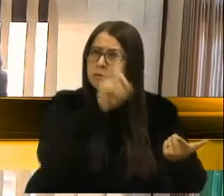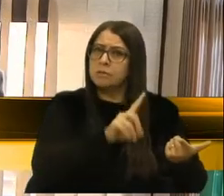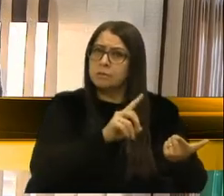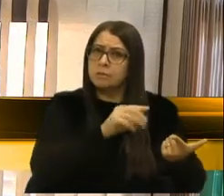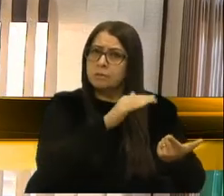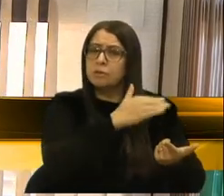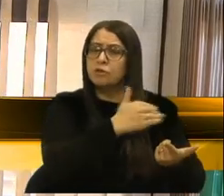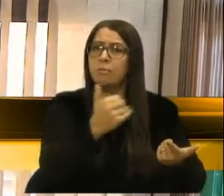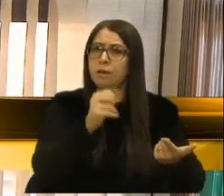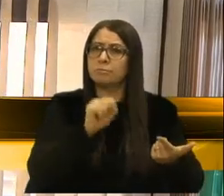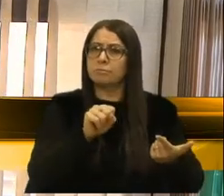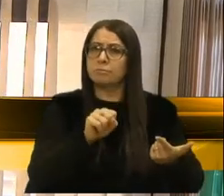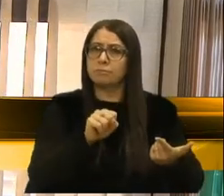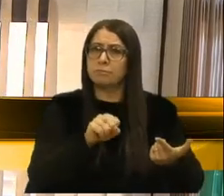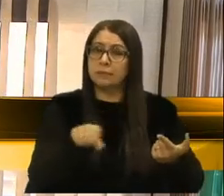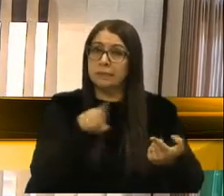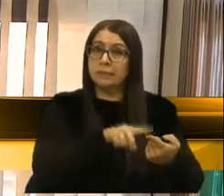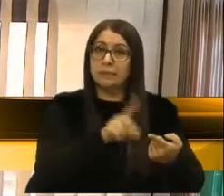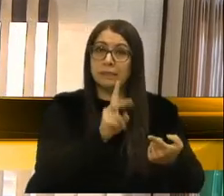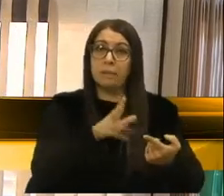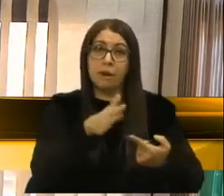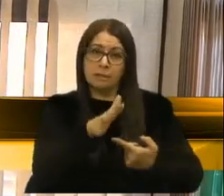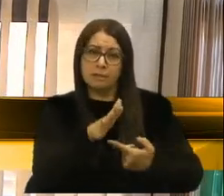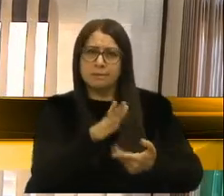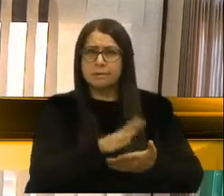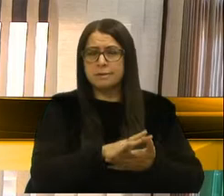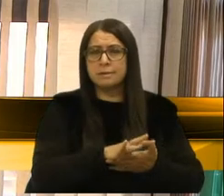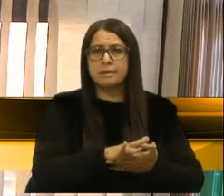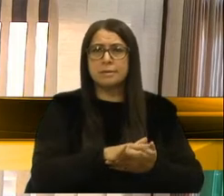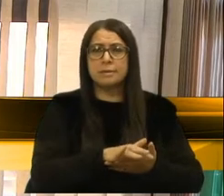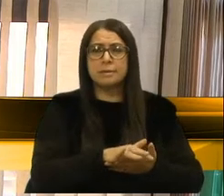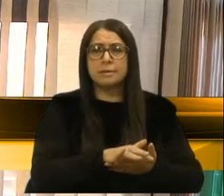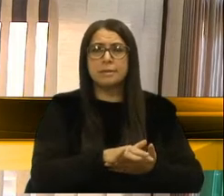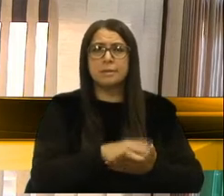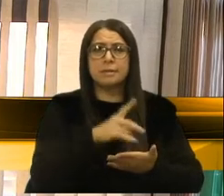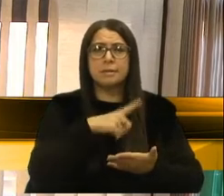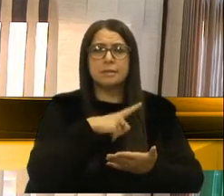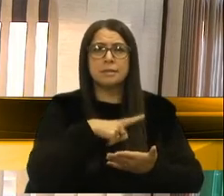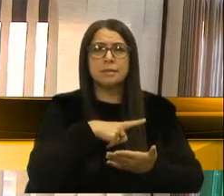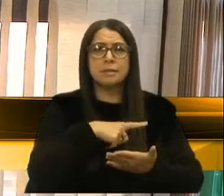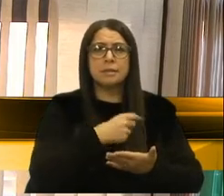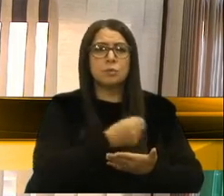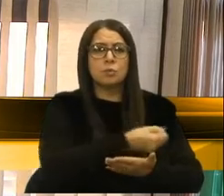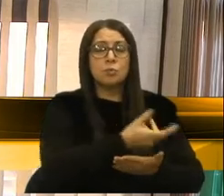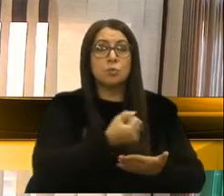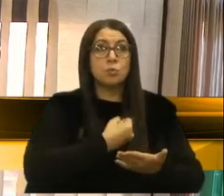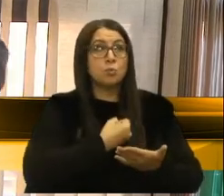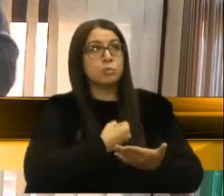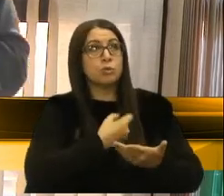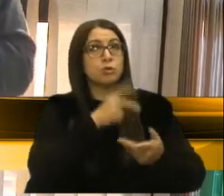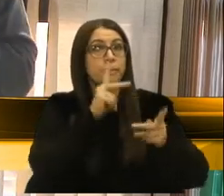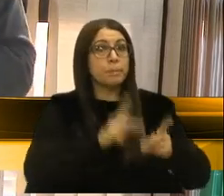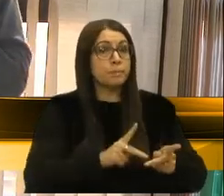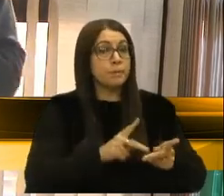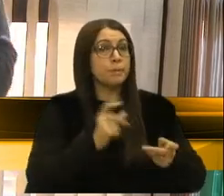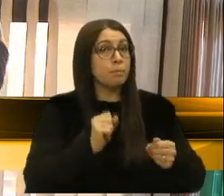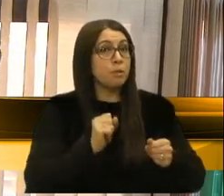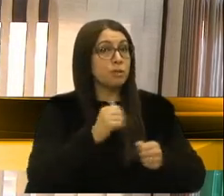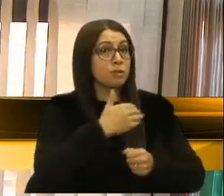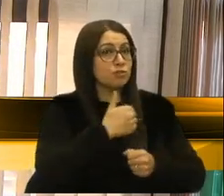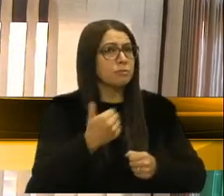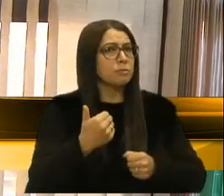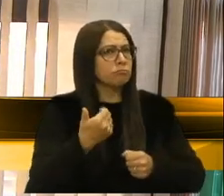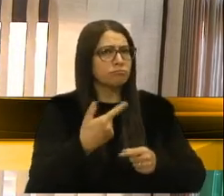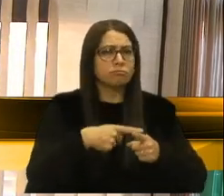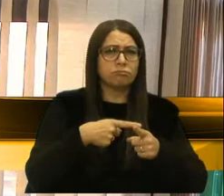chamado. Evidentemente que sempre, às vezes, tem um número X de pessoas que podem ser chamadas,